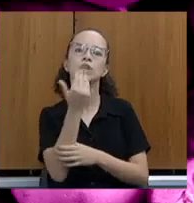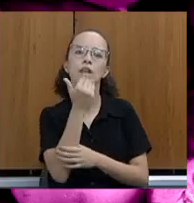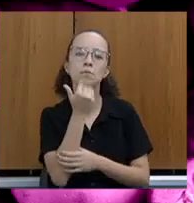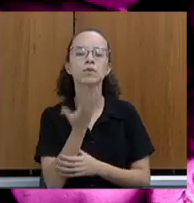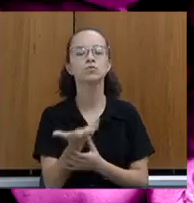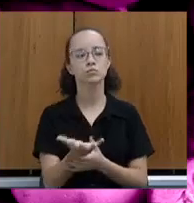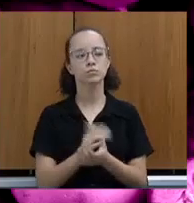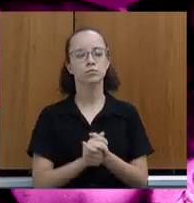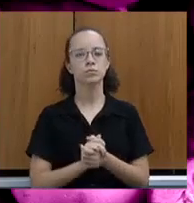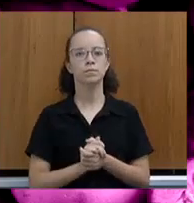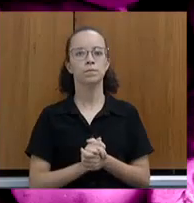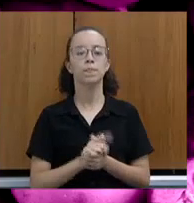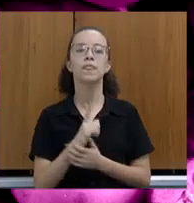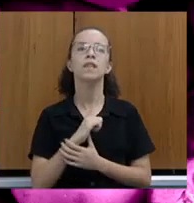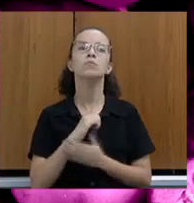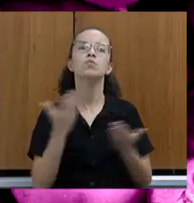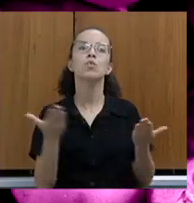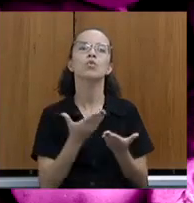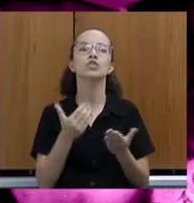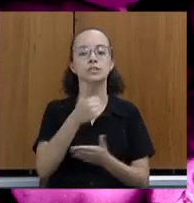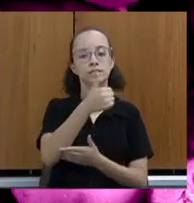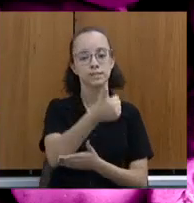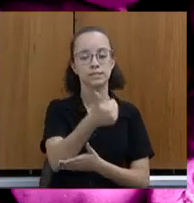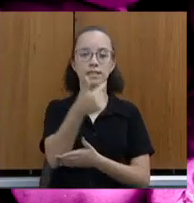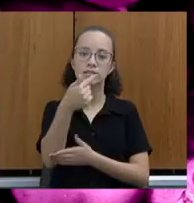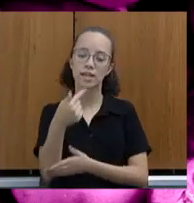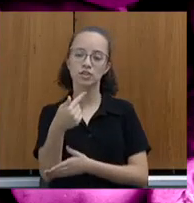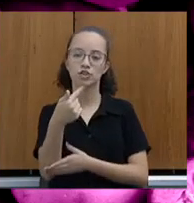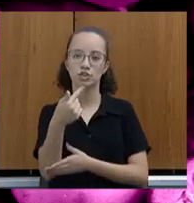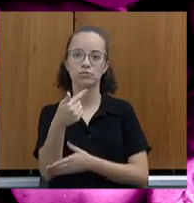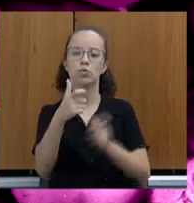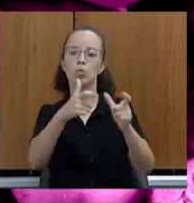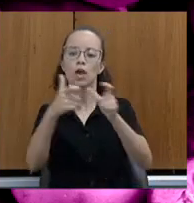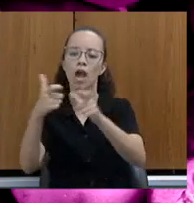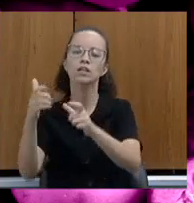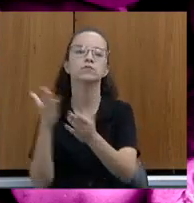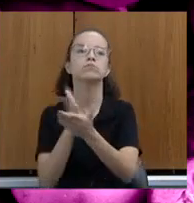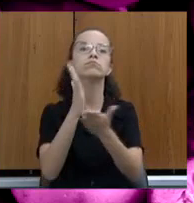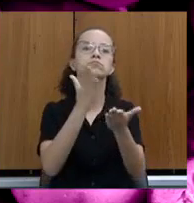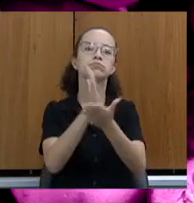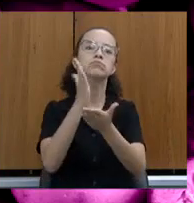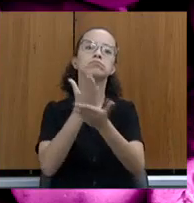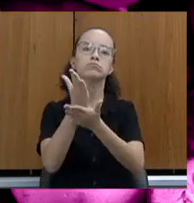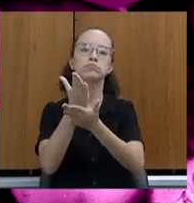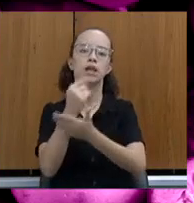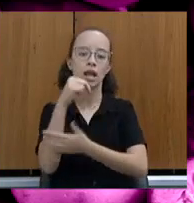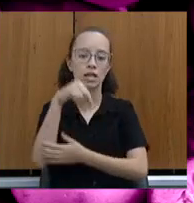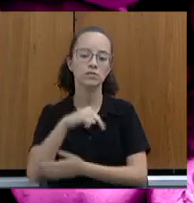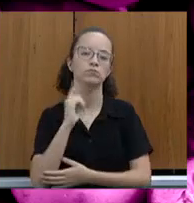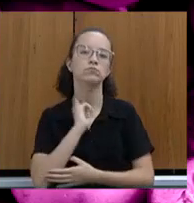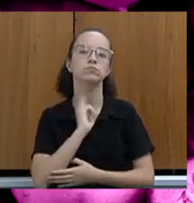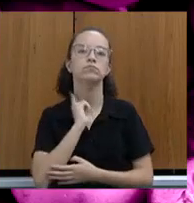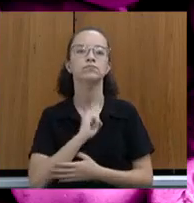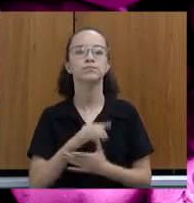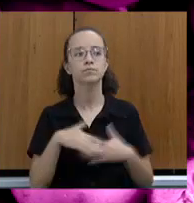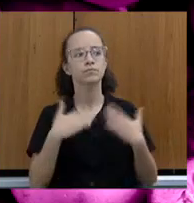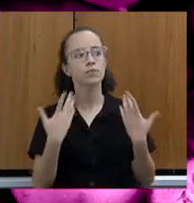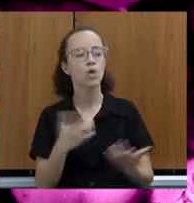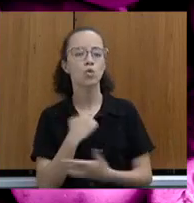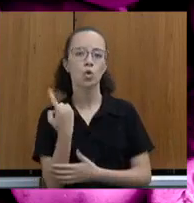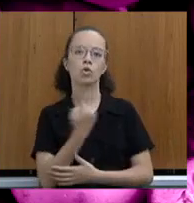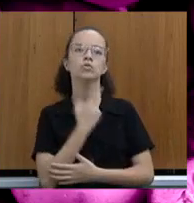17 bancos de alimentos aprovados e consolidados em Minas Gerais. Então, nós